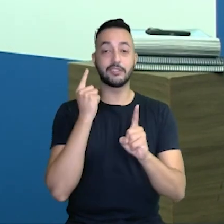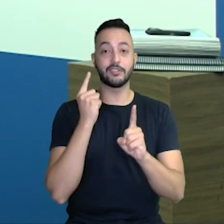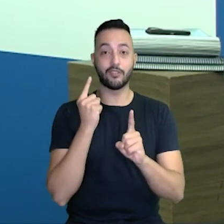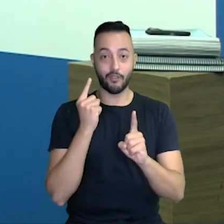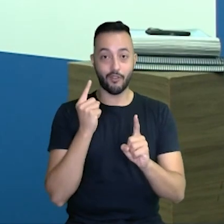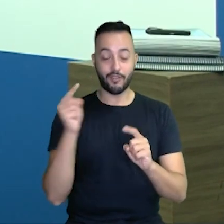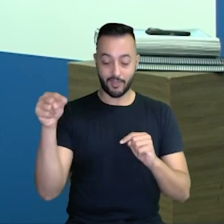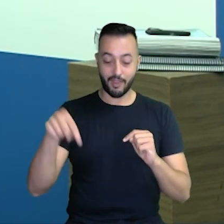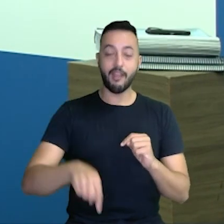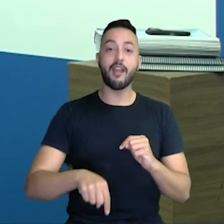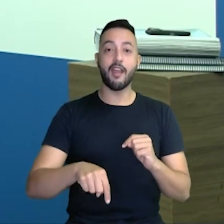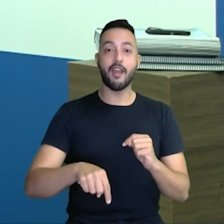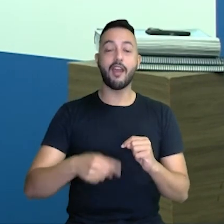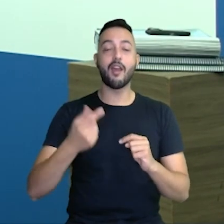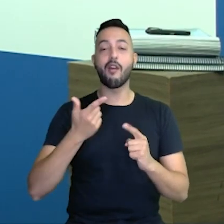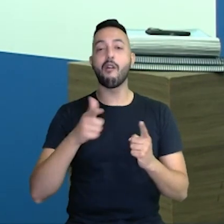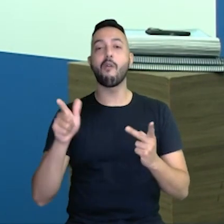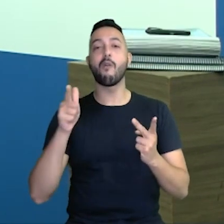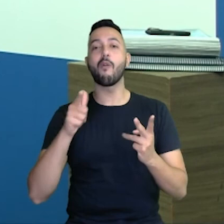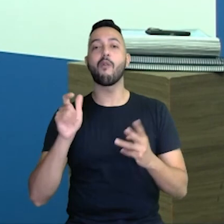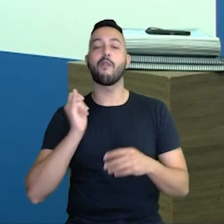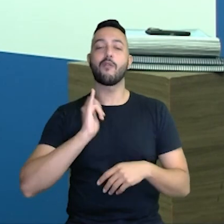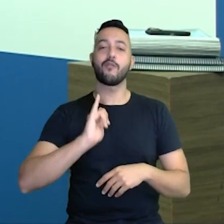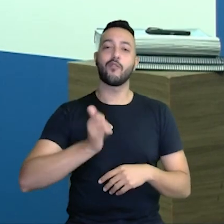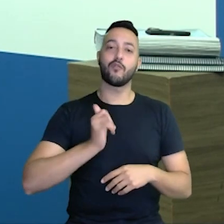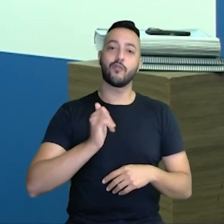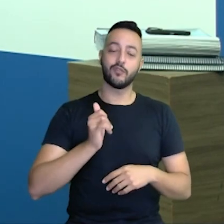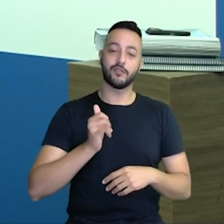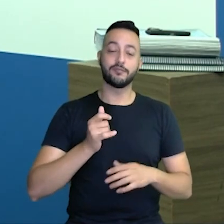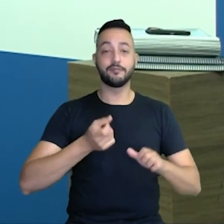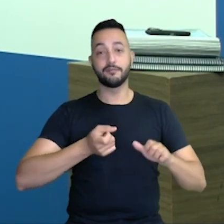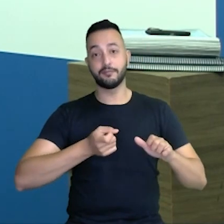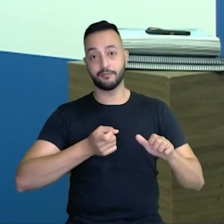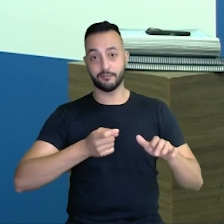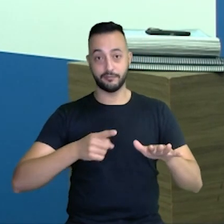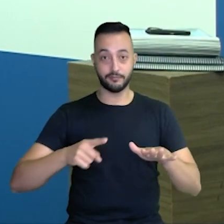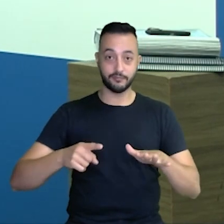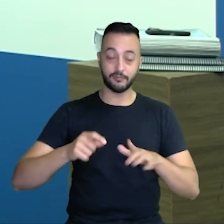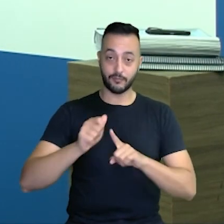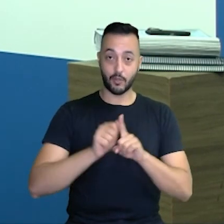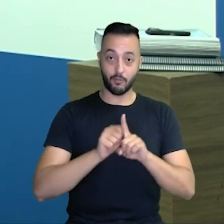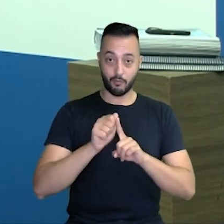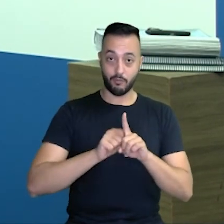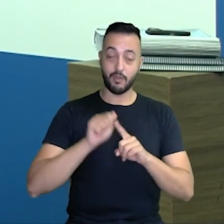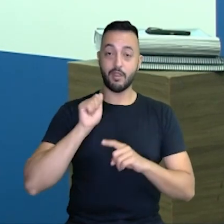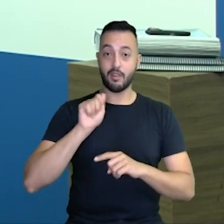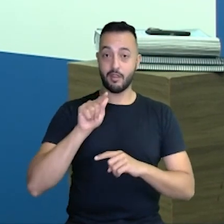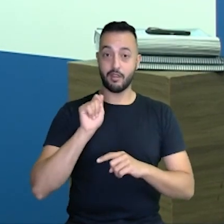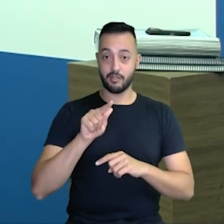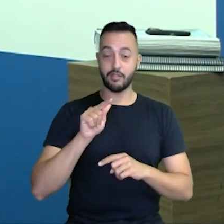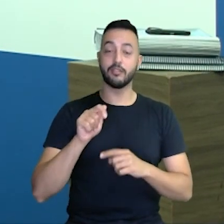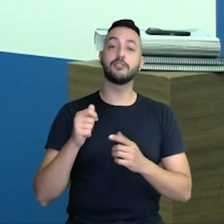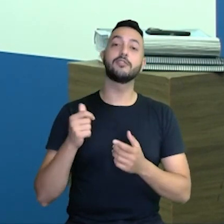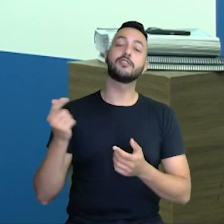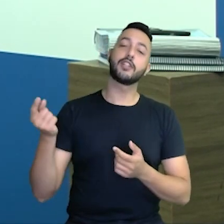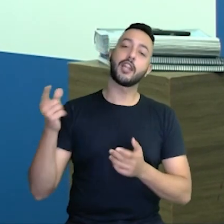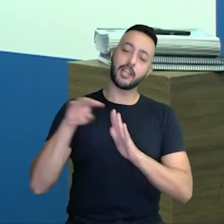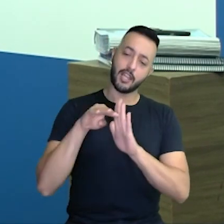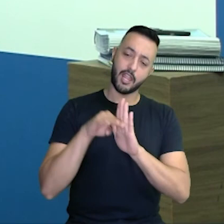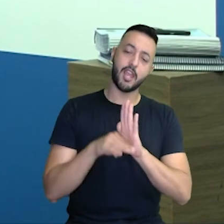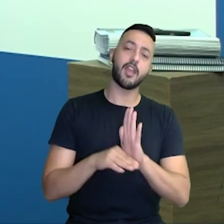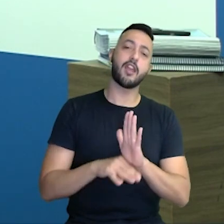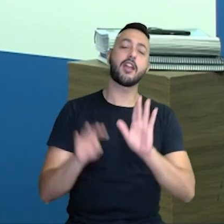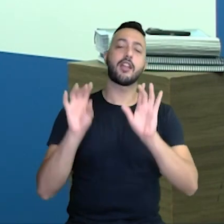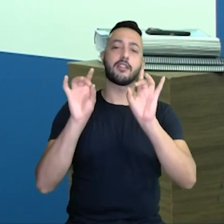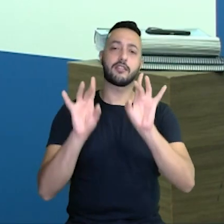para outras informações. Semana, o mês de agosto que está vindo, nós temos uma programação